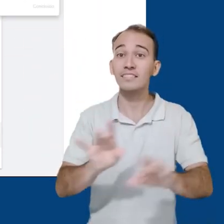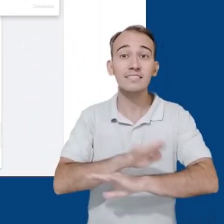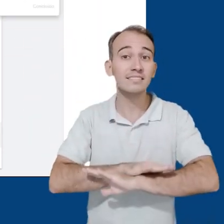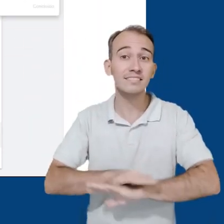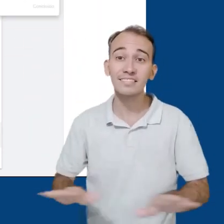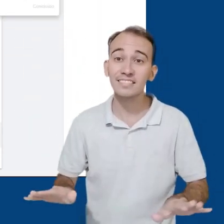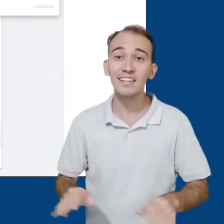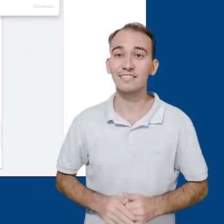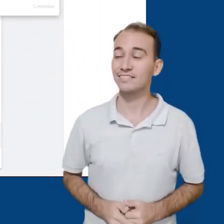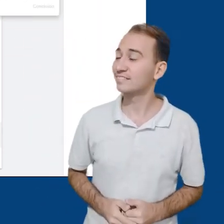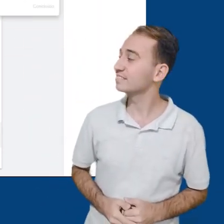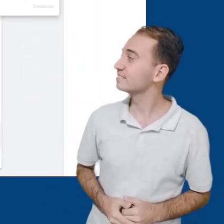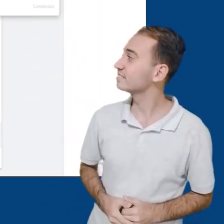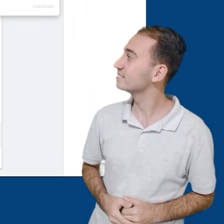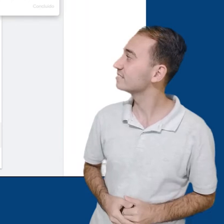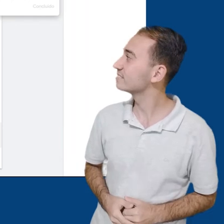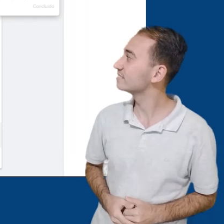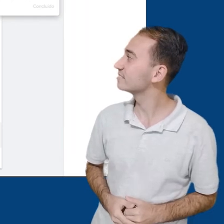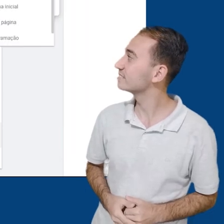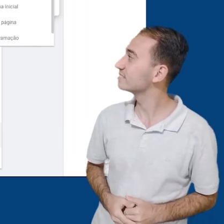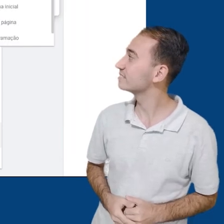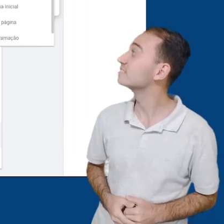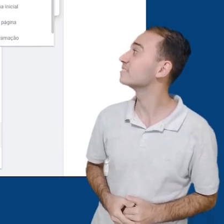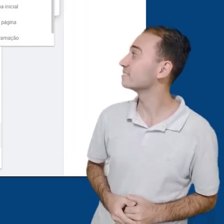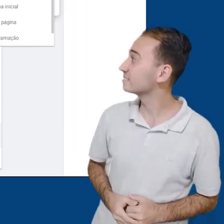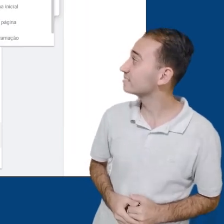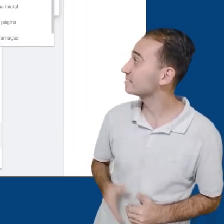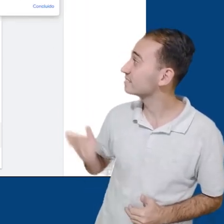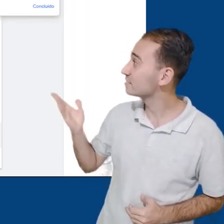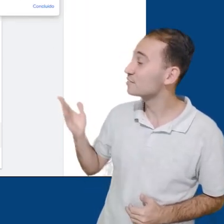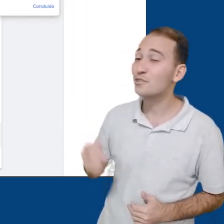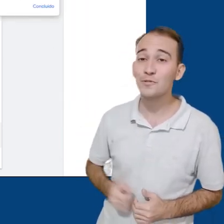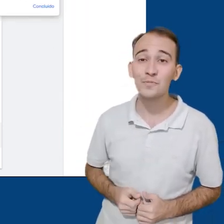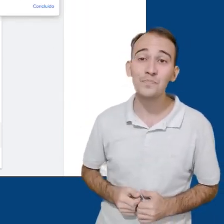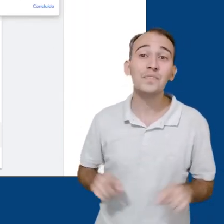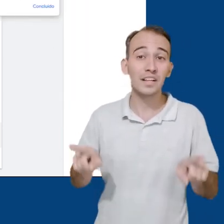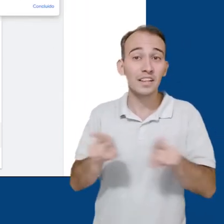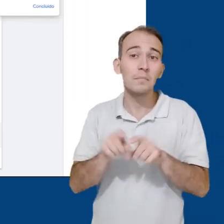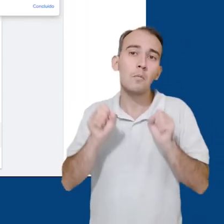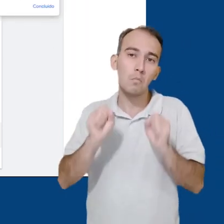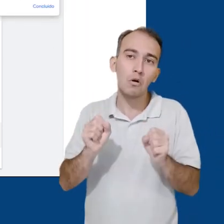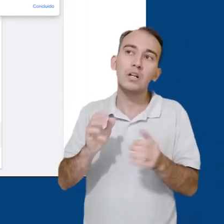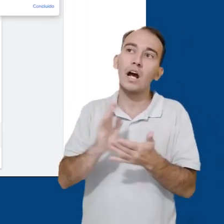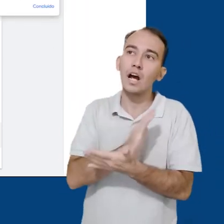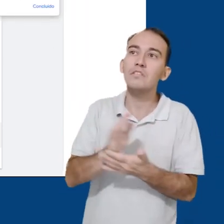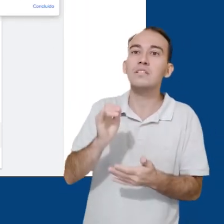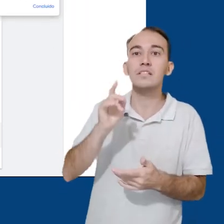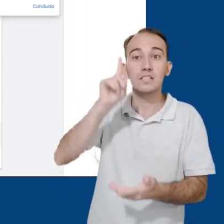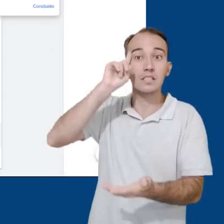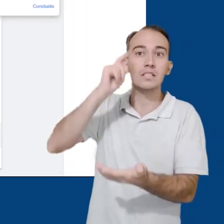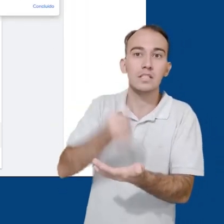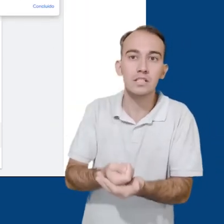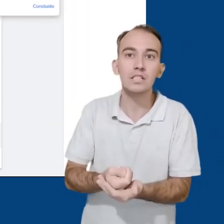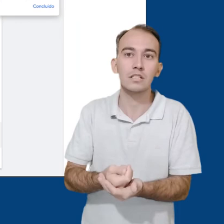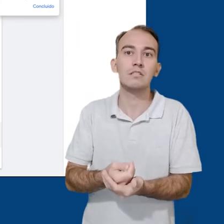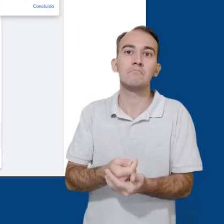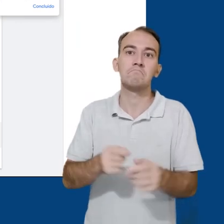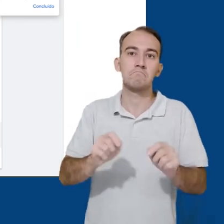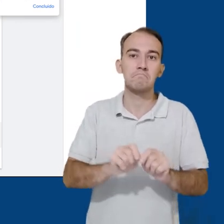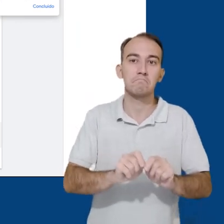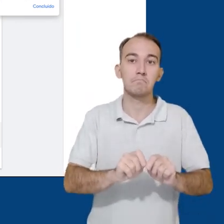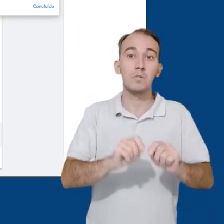desejado e no campo abaixo, inserir o link. Também, podemos definir se será aberto em uma nova guia do navegador.